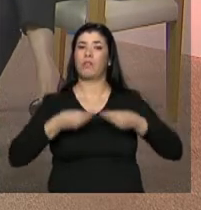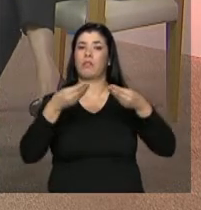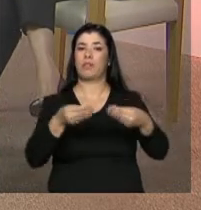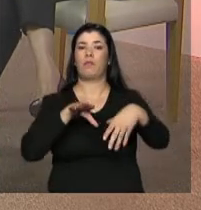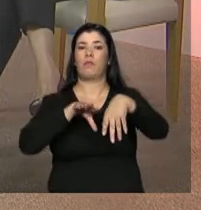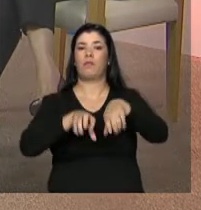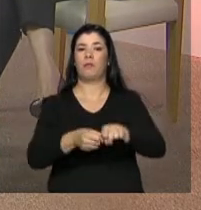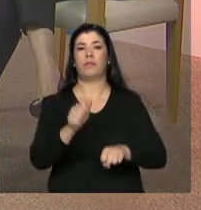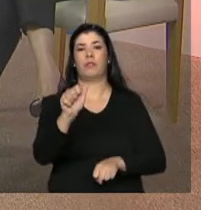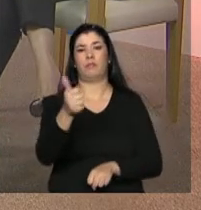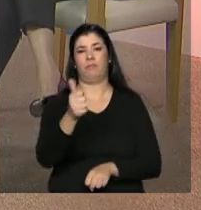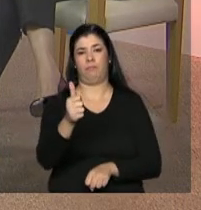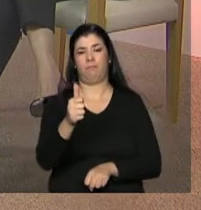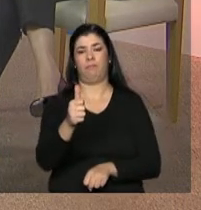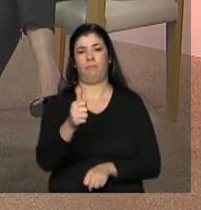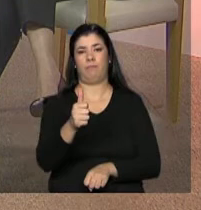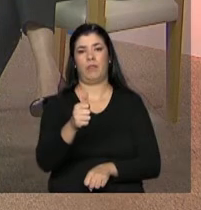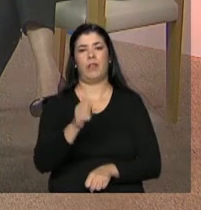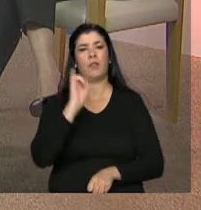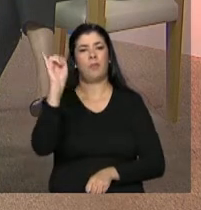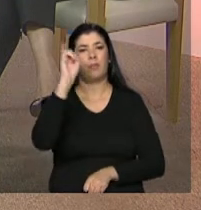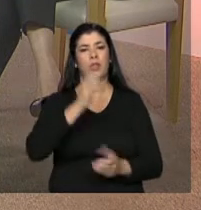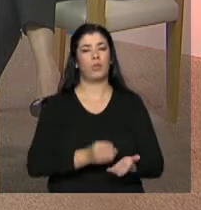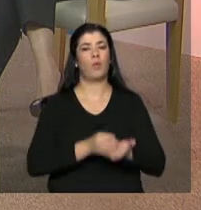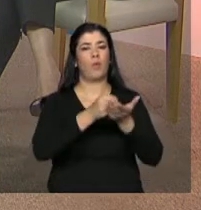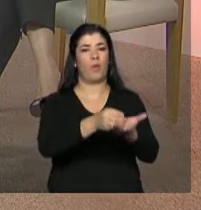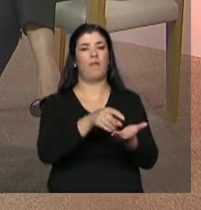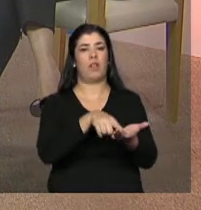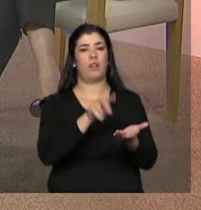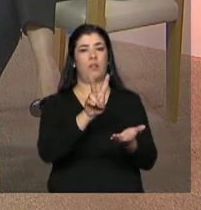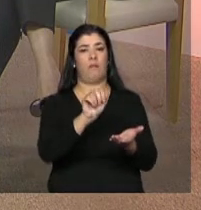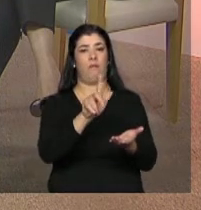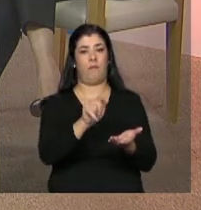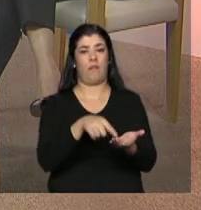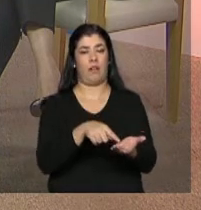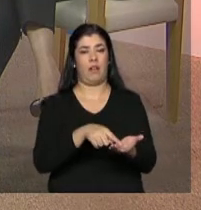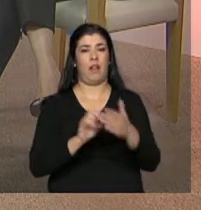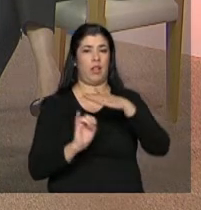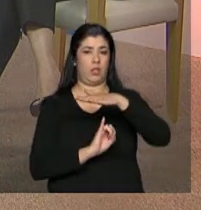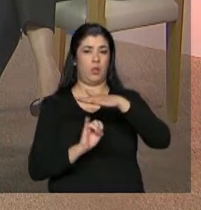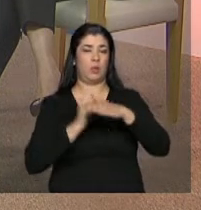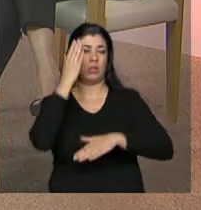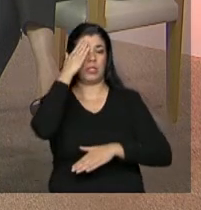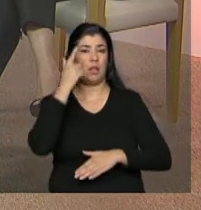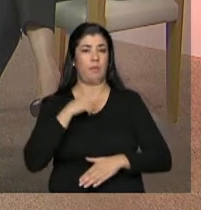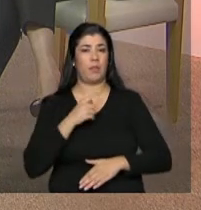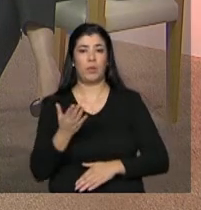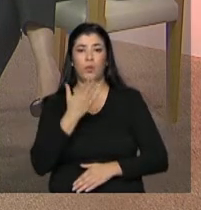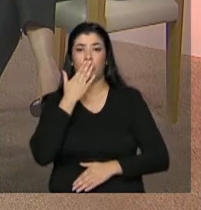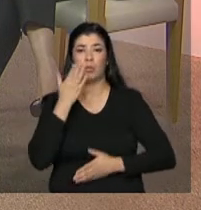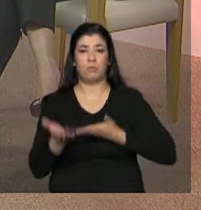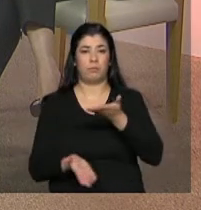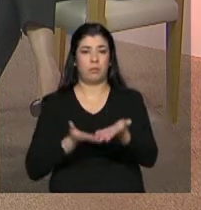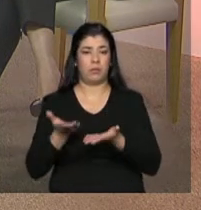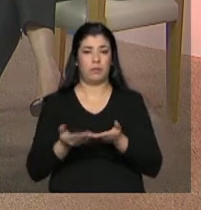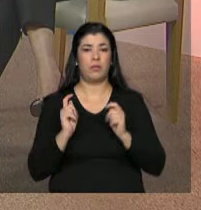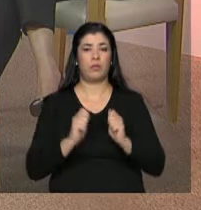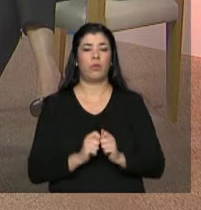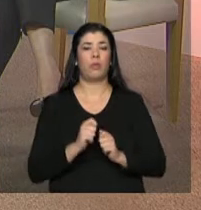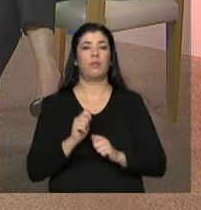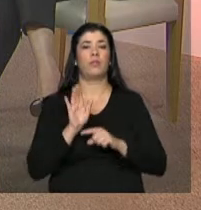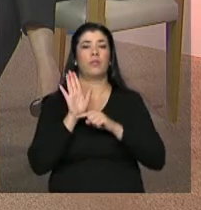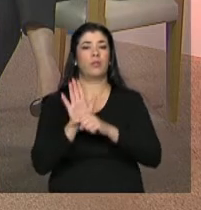porque é muito importante a gente qualificar as ofertas. Às vezes, a entidade é o que ela sabe fazer. Então, gente vai potencializar aquilo que ela